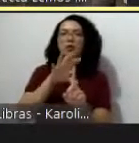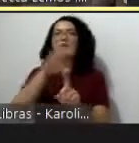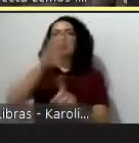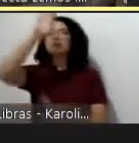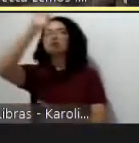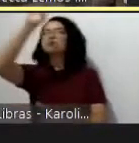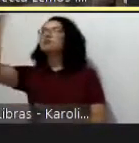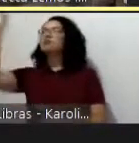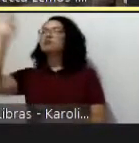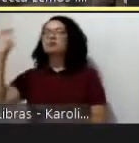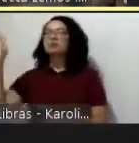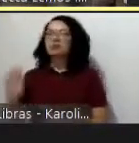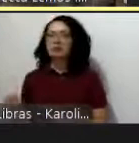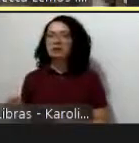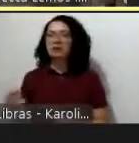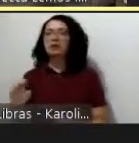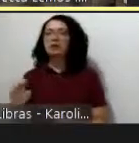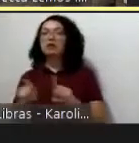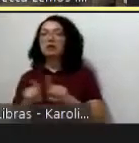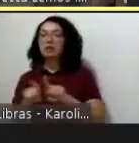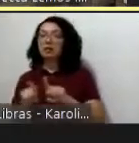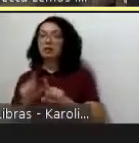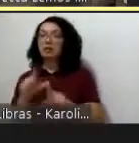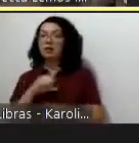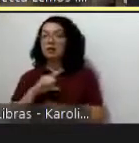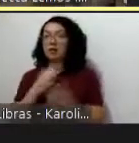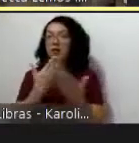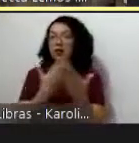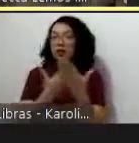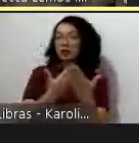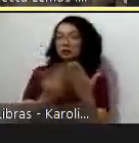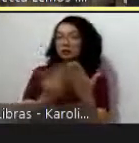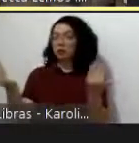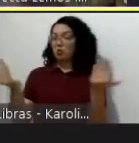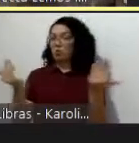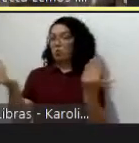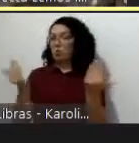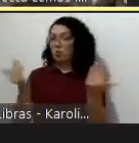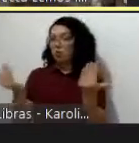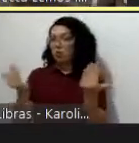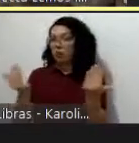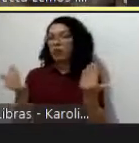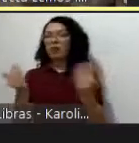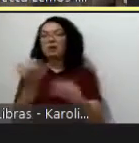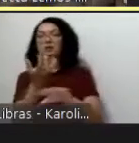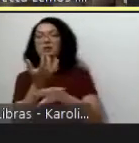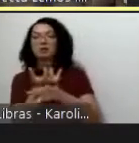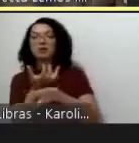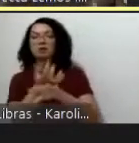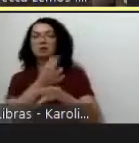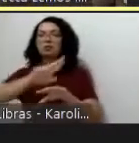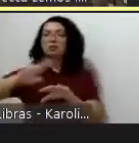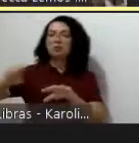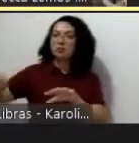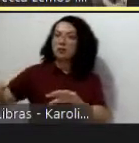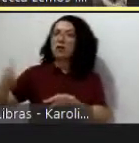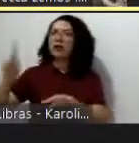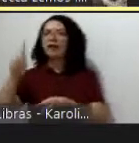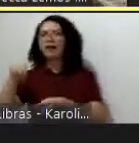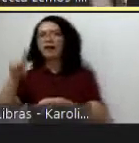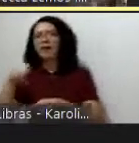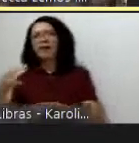conversar estudos comparativos e multissituados para toda essa corrente é importante que consigamos